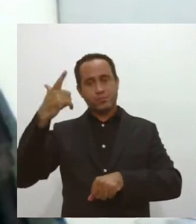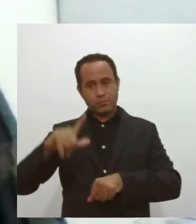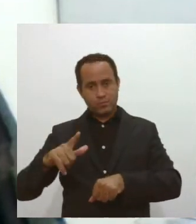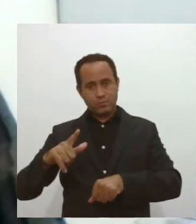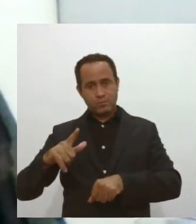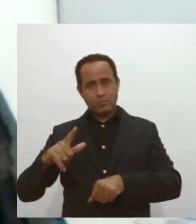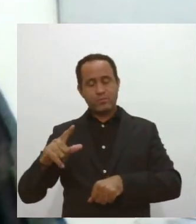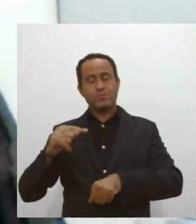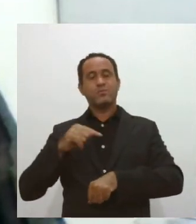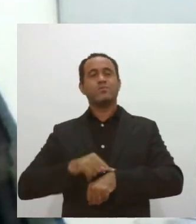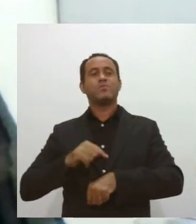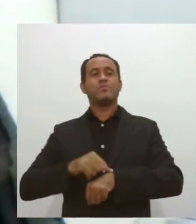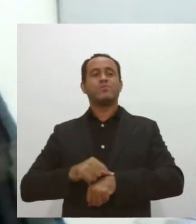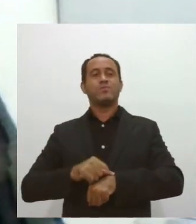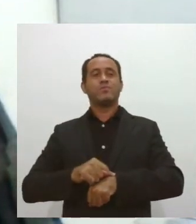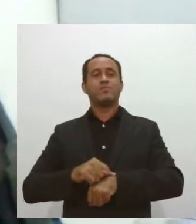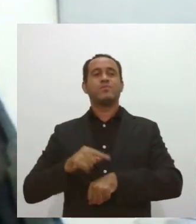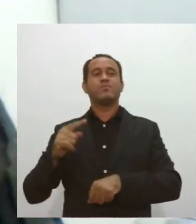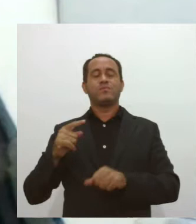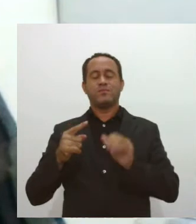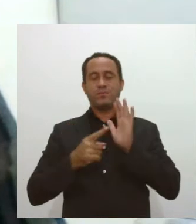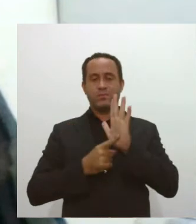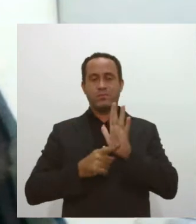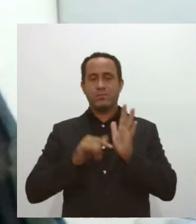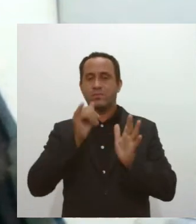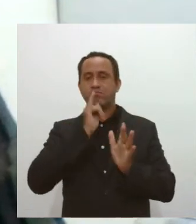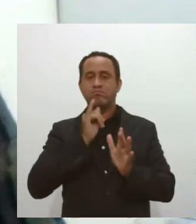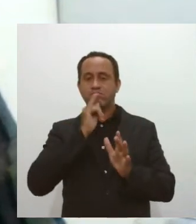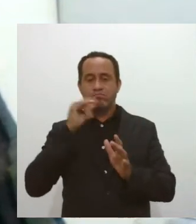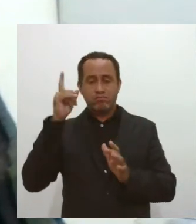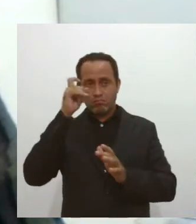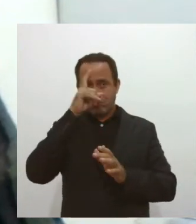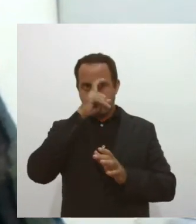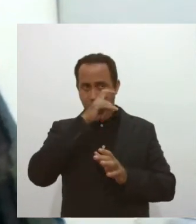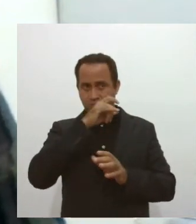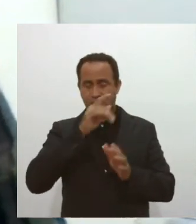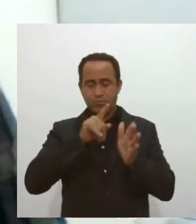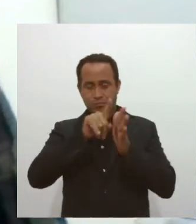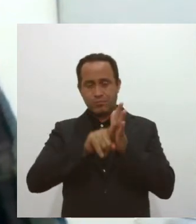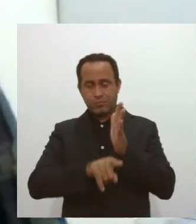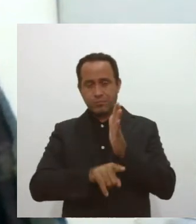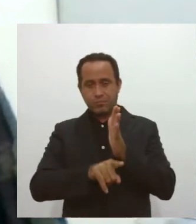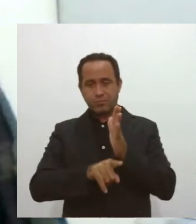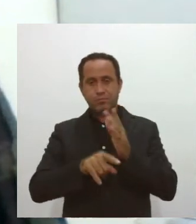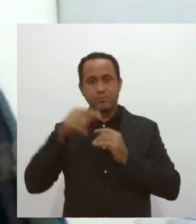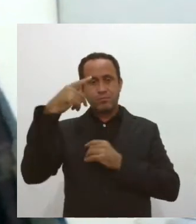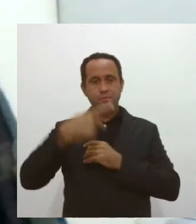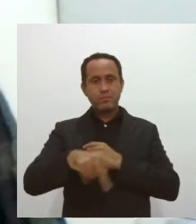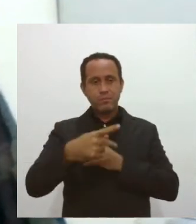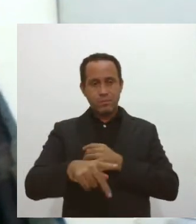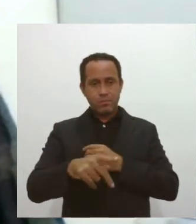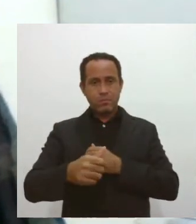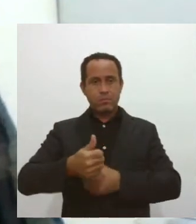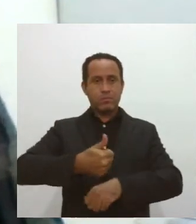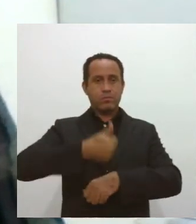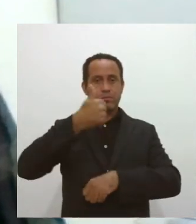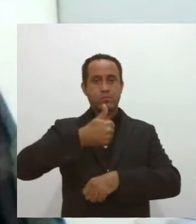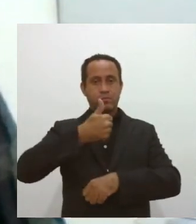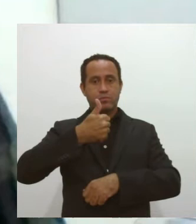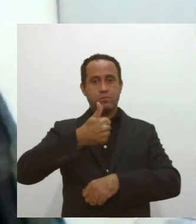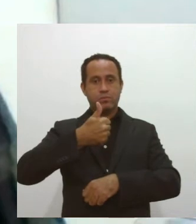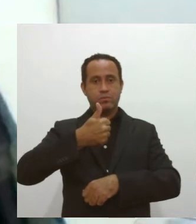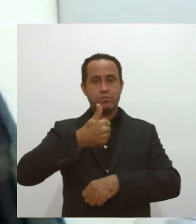aumento de demanda de amostras que a gente vem recebendo aqui no Lassen. Nosso primeiro grande